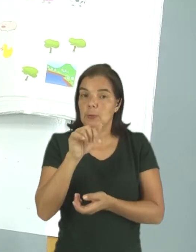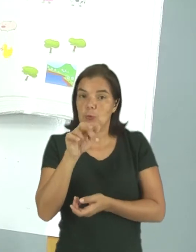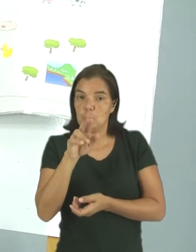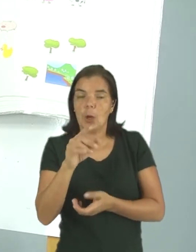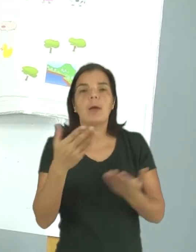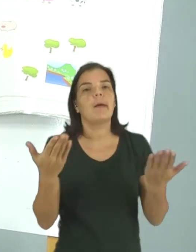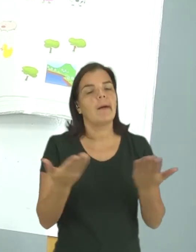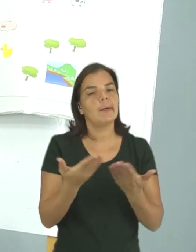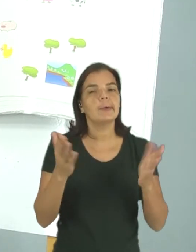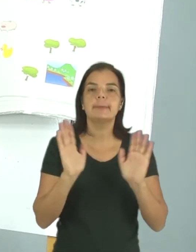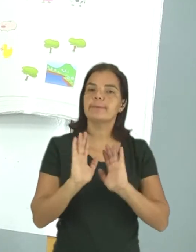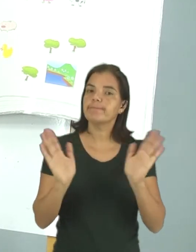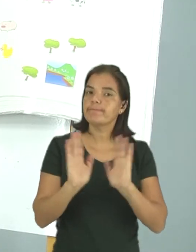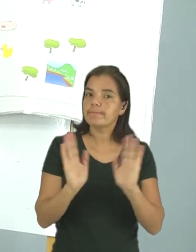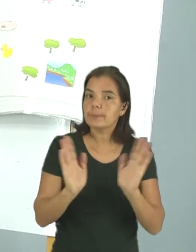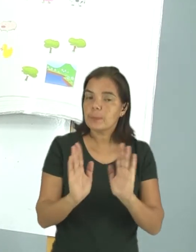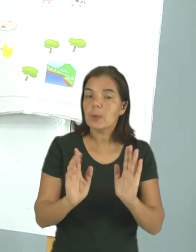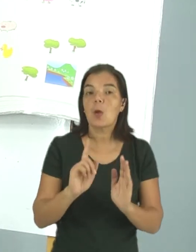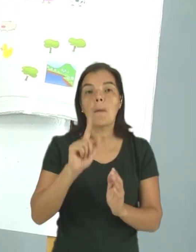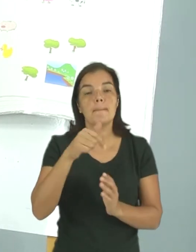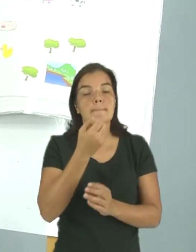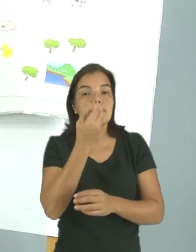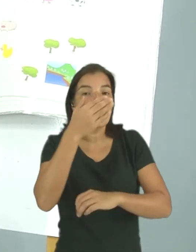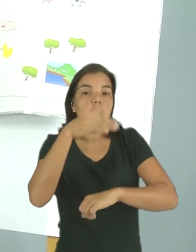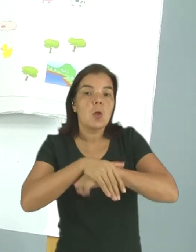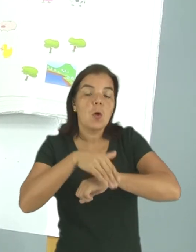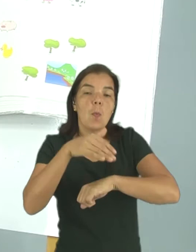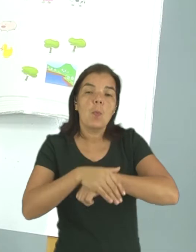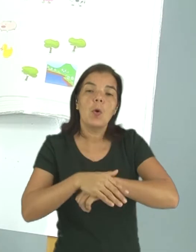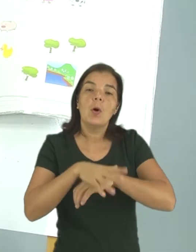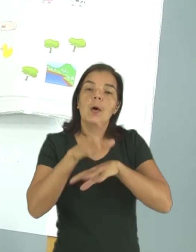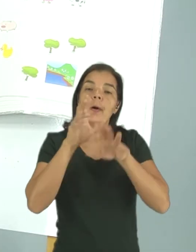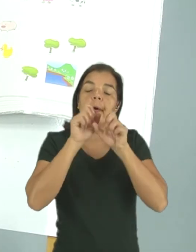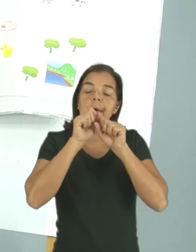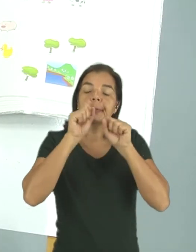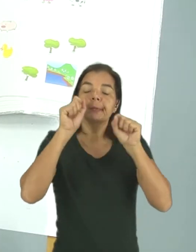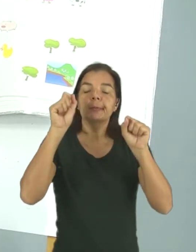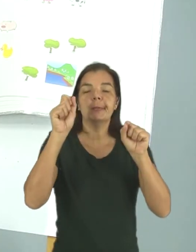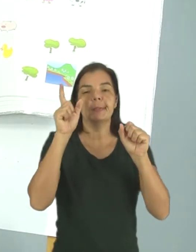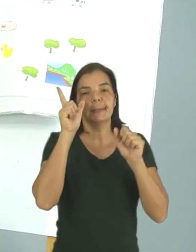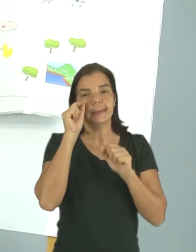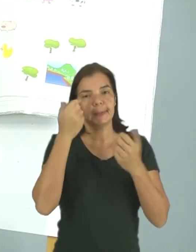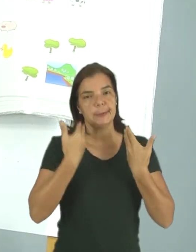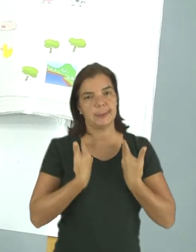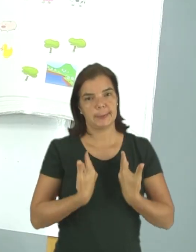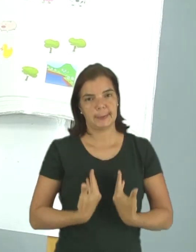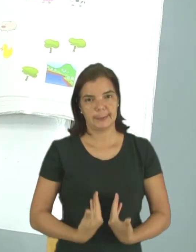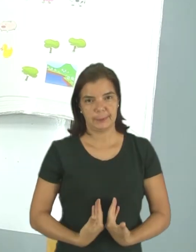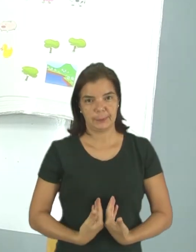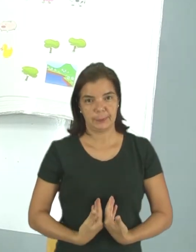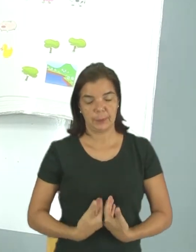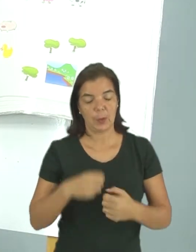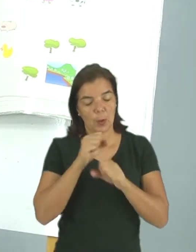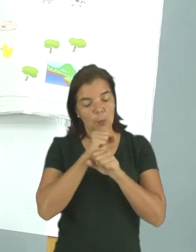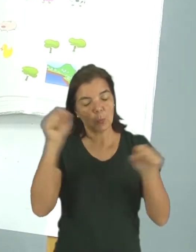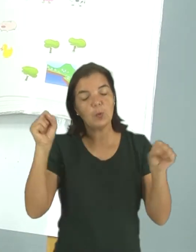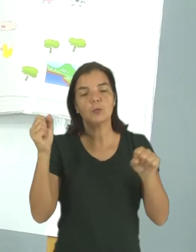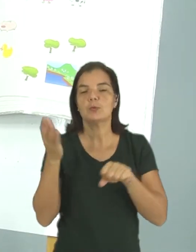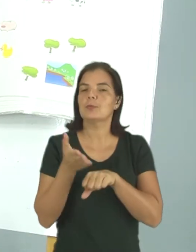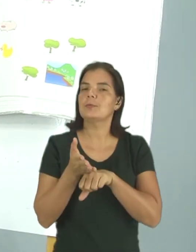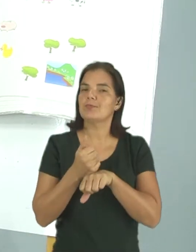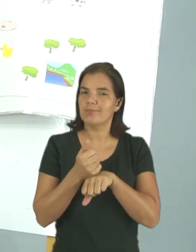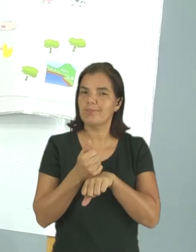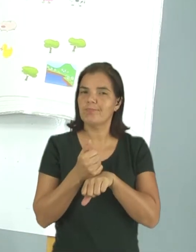Agora eu vou me despedir de você. Boa noite, Porque eu estou muito cansada. Eu acordei